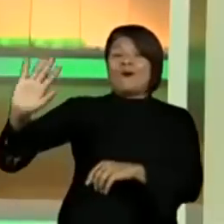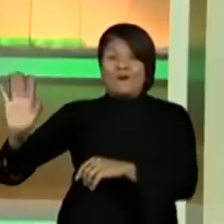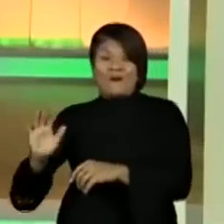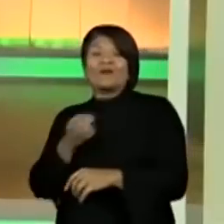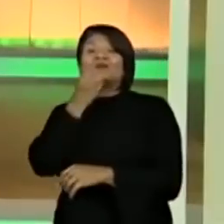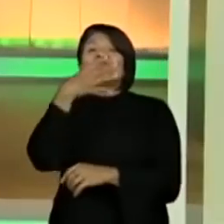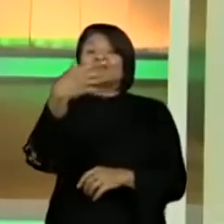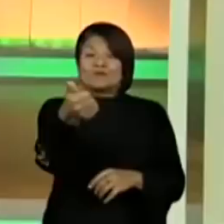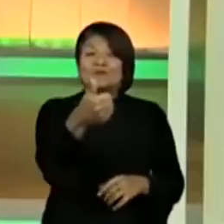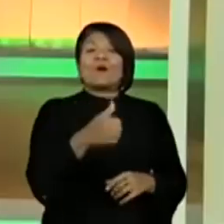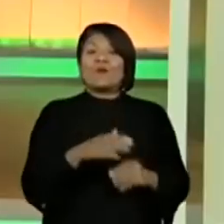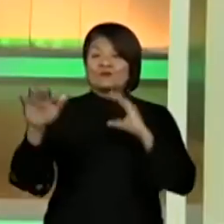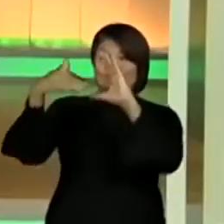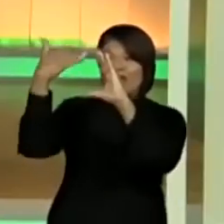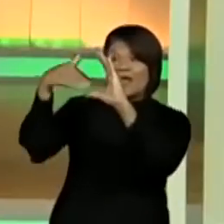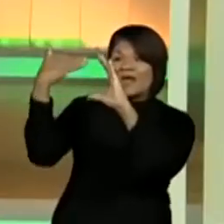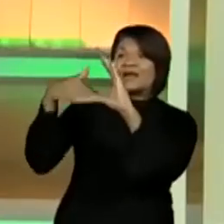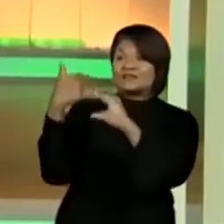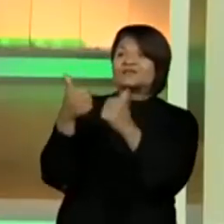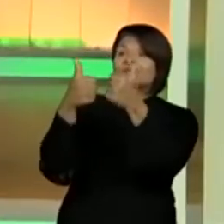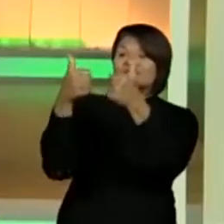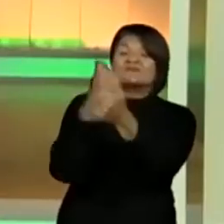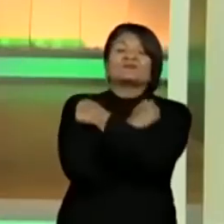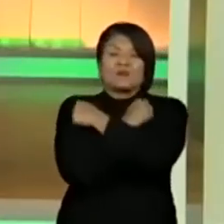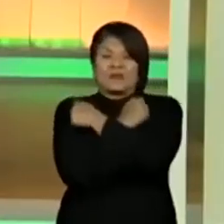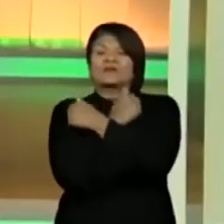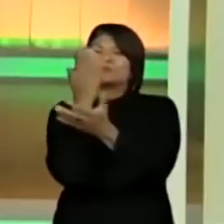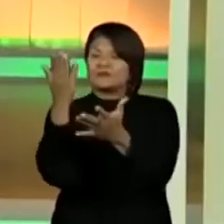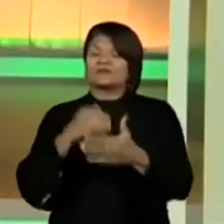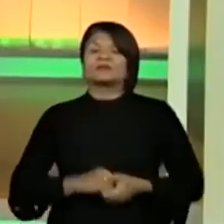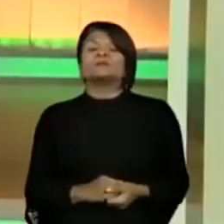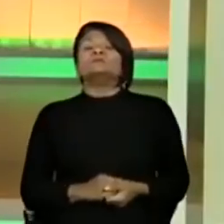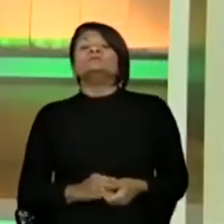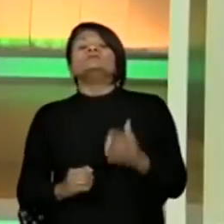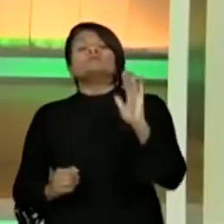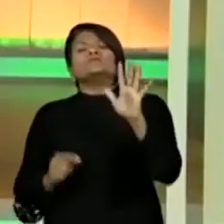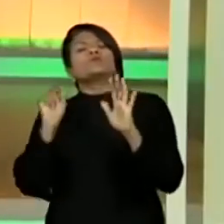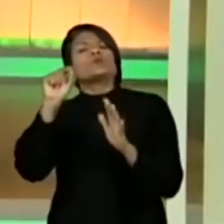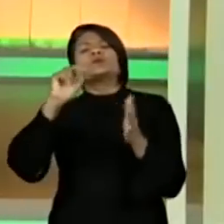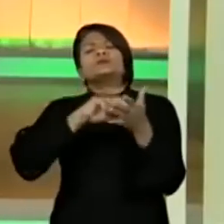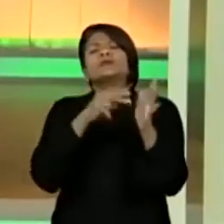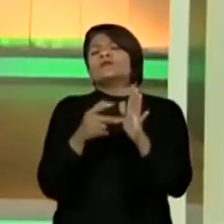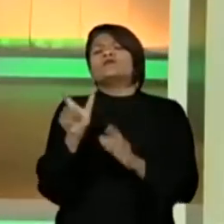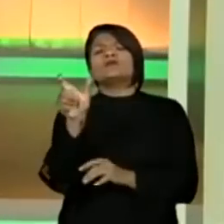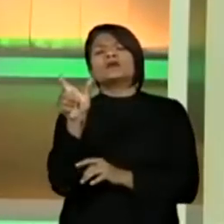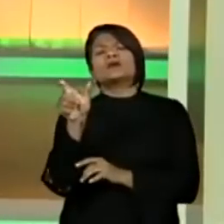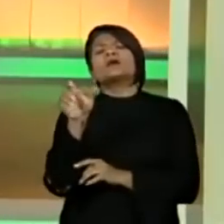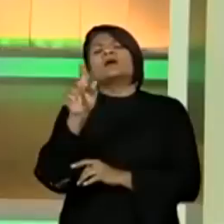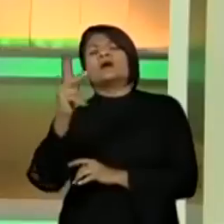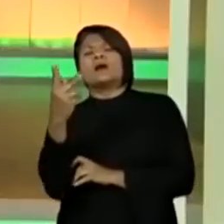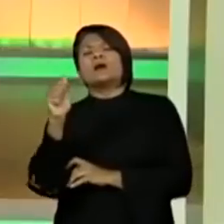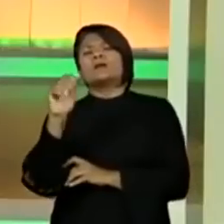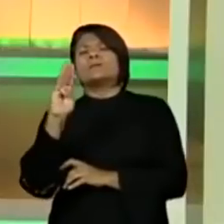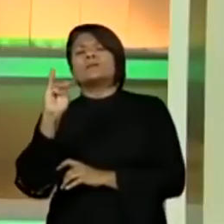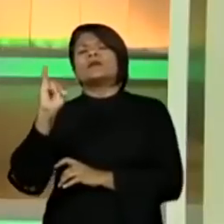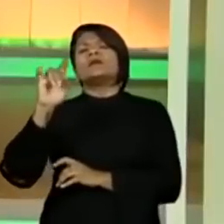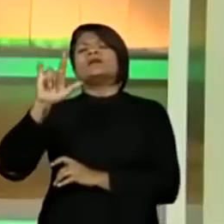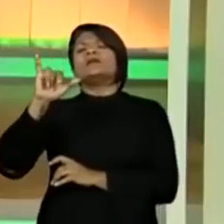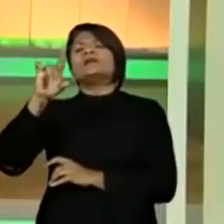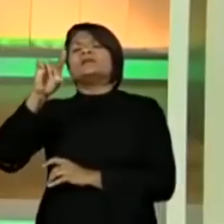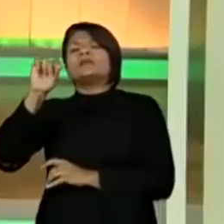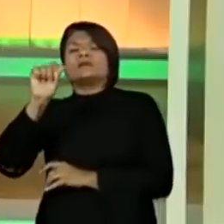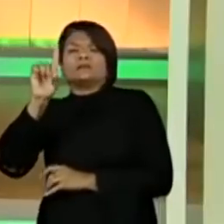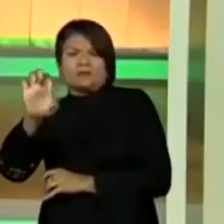Já o chat super interação, um abraço para vocês. O que é uma habilidade? Vou dar um exemplo bem